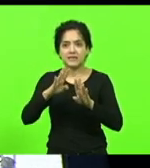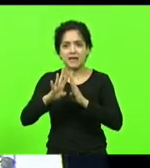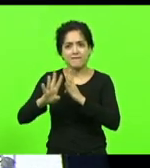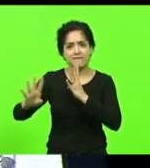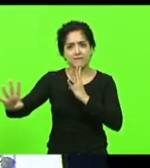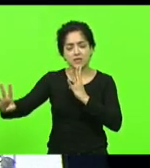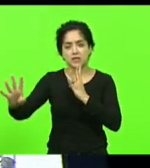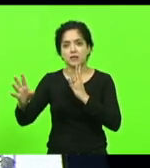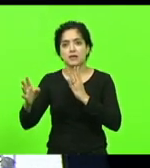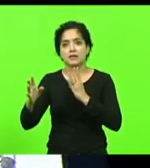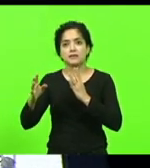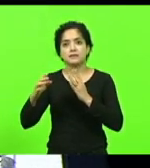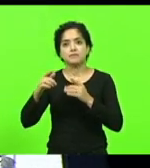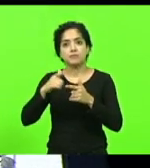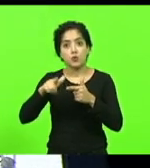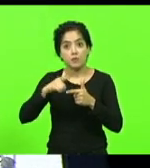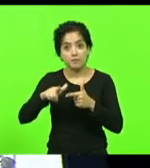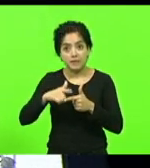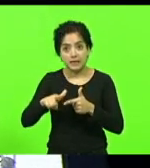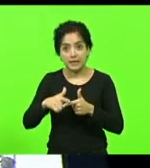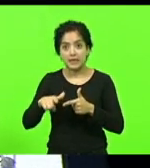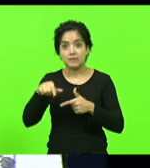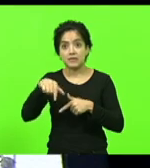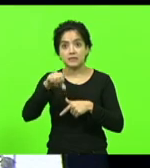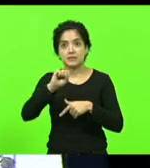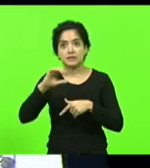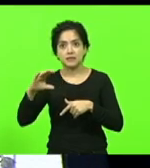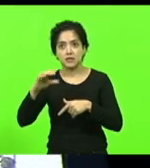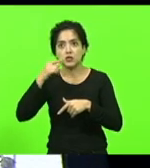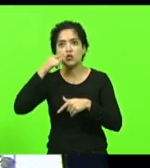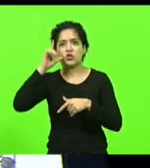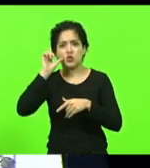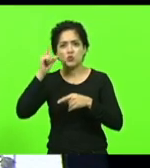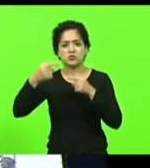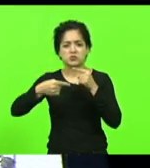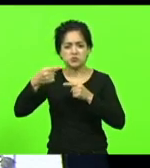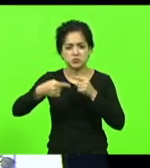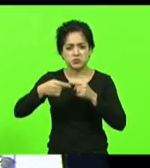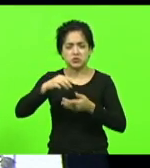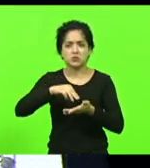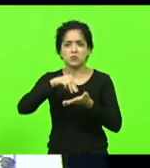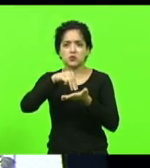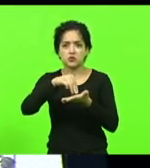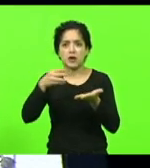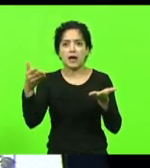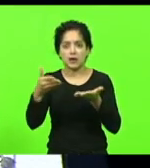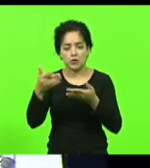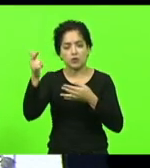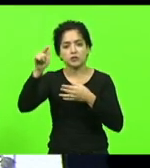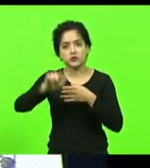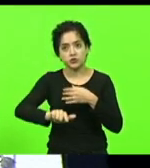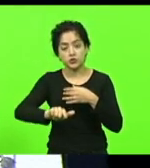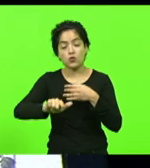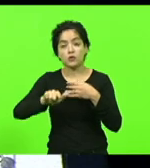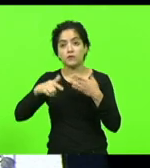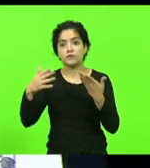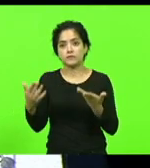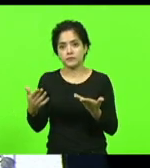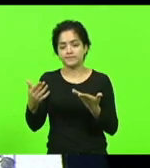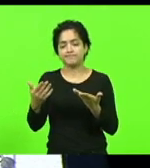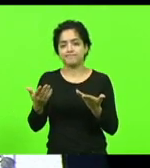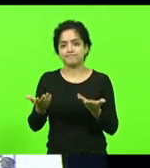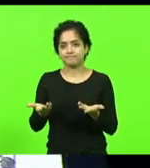catarinenses a resolver e ontem ficamos um bom tempo discutindo moções agora mais um bom tempo discutindo moções.